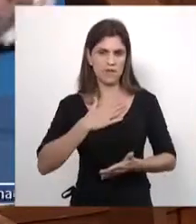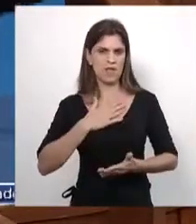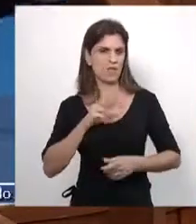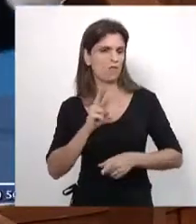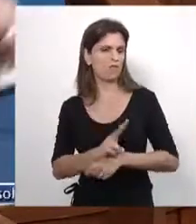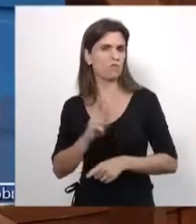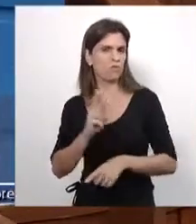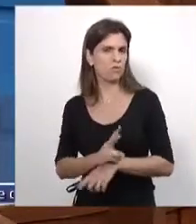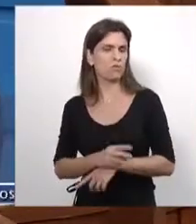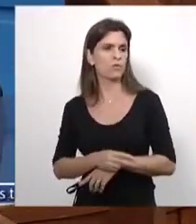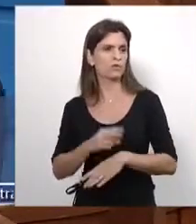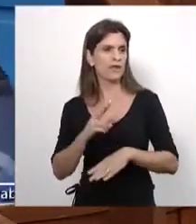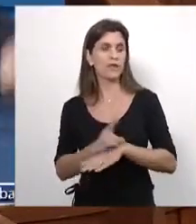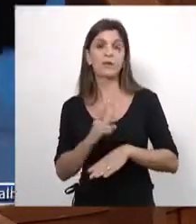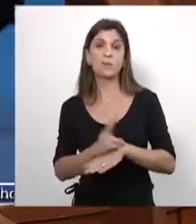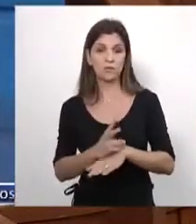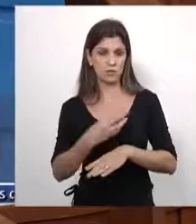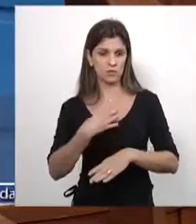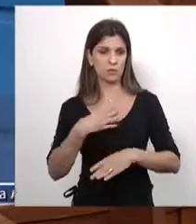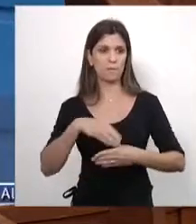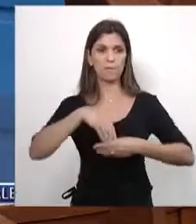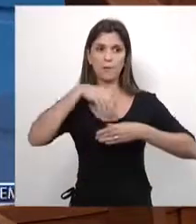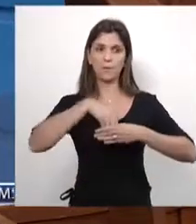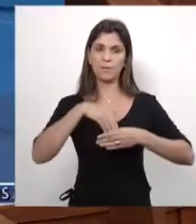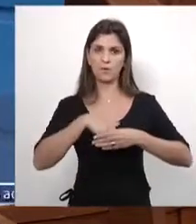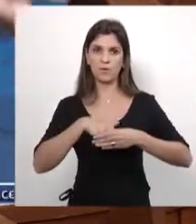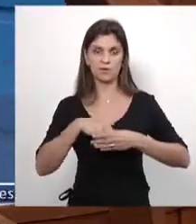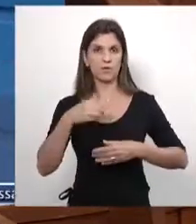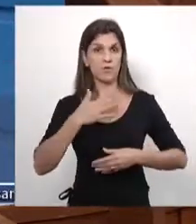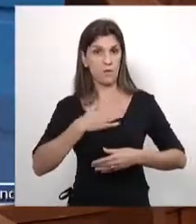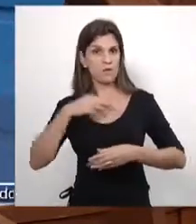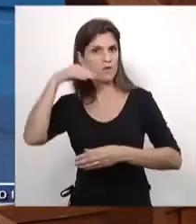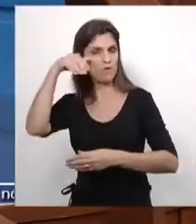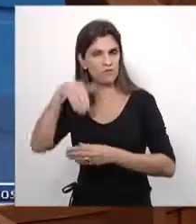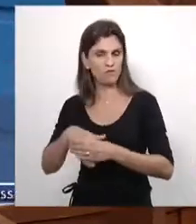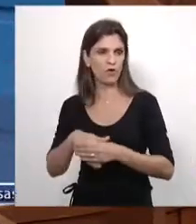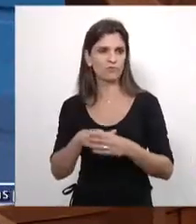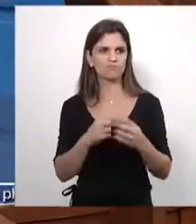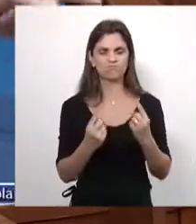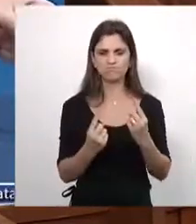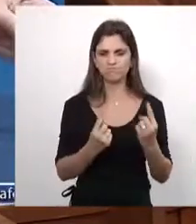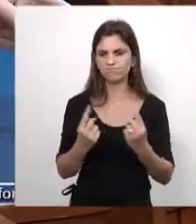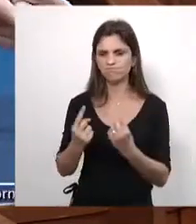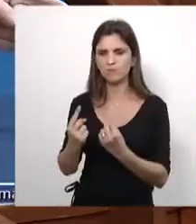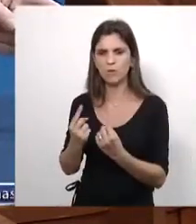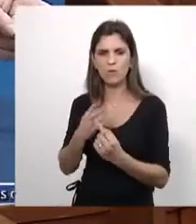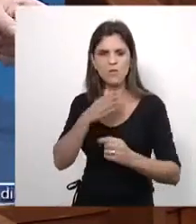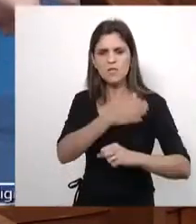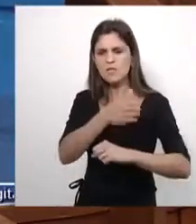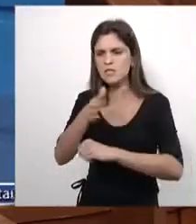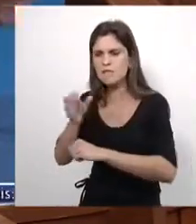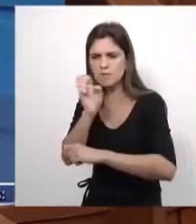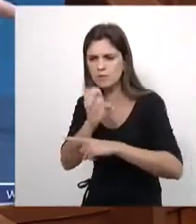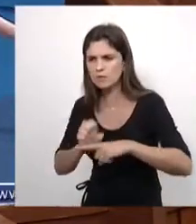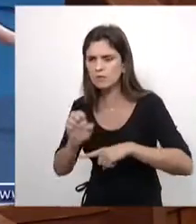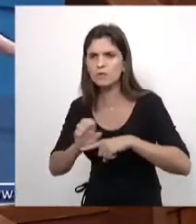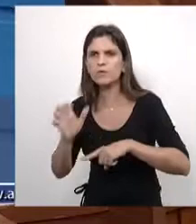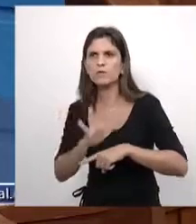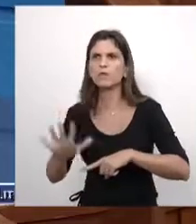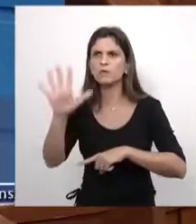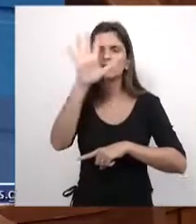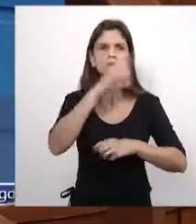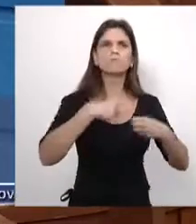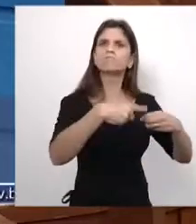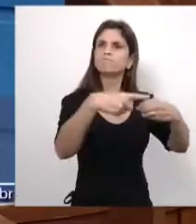assim como ele teve os votos dele na rede social, o meu voto é diferente. O meu voto foi um a um, andando no estado do Mato Grosso do Sul, cidade por